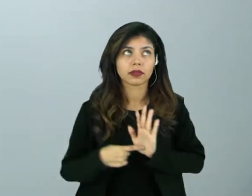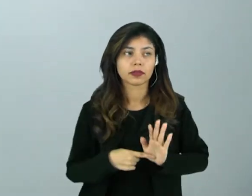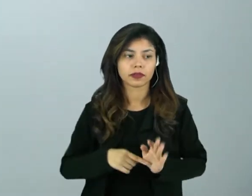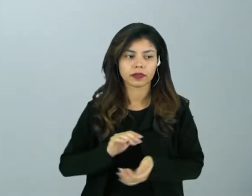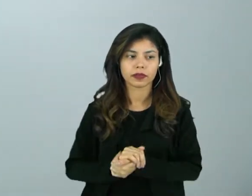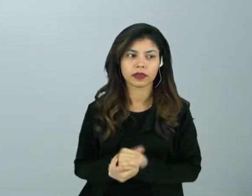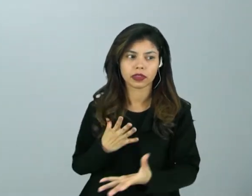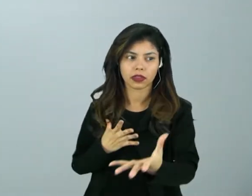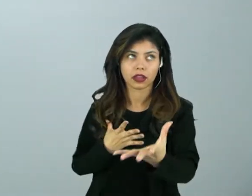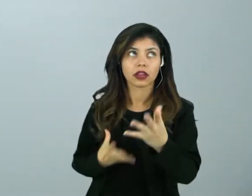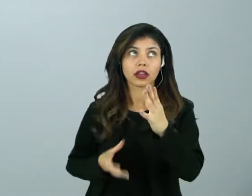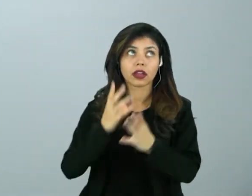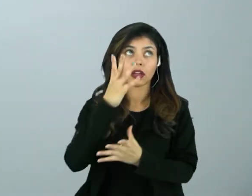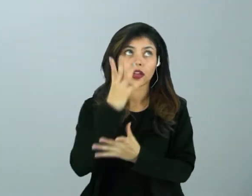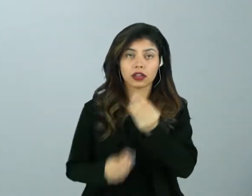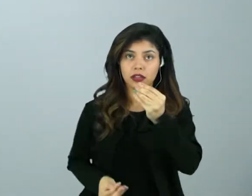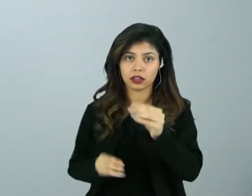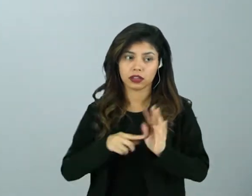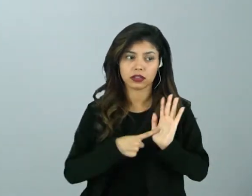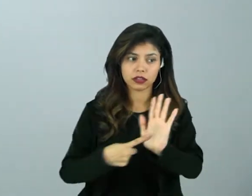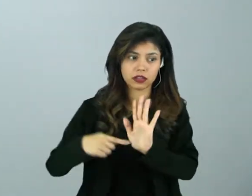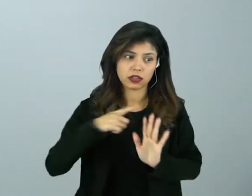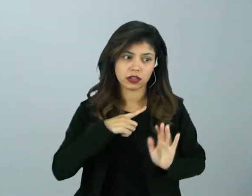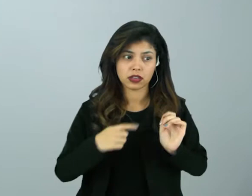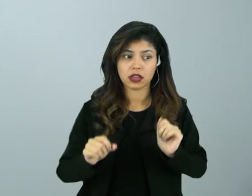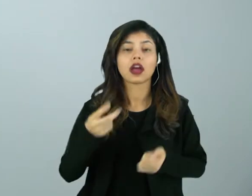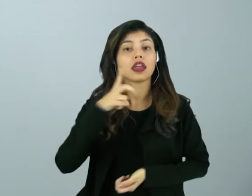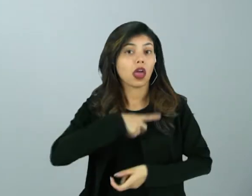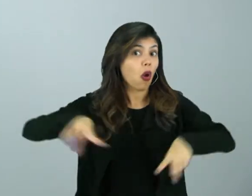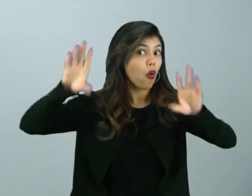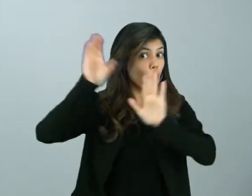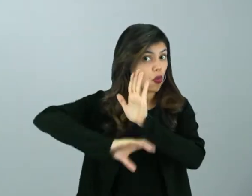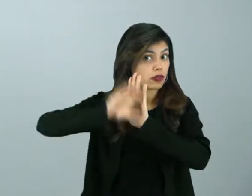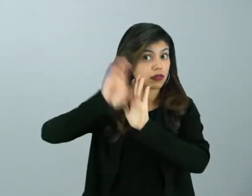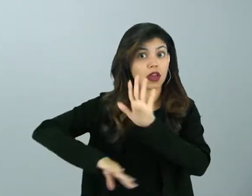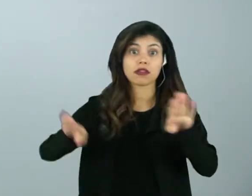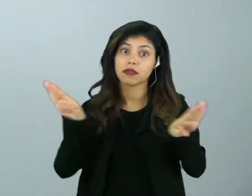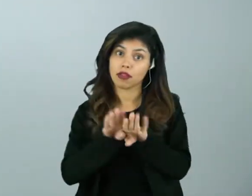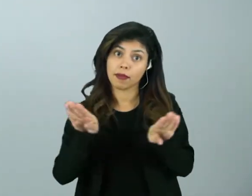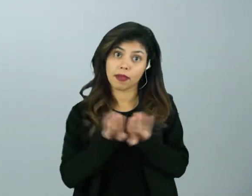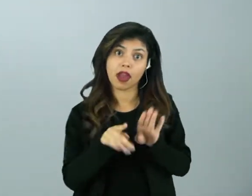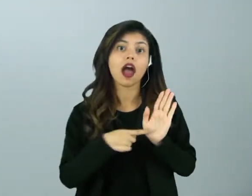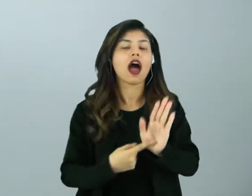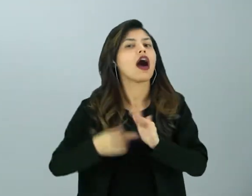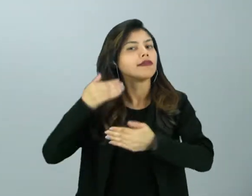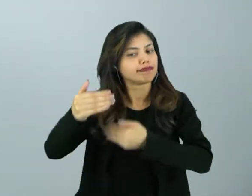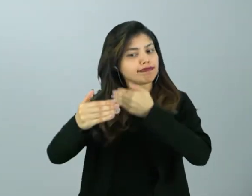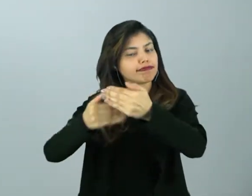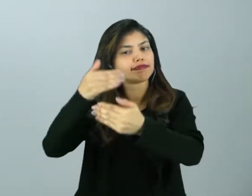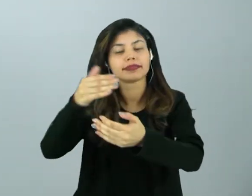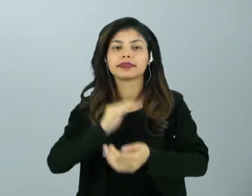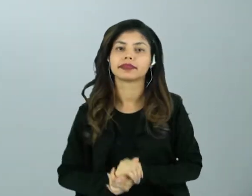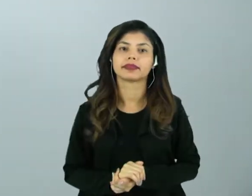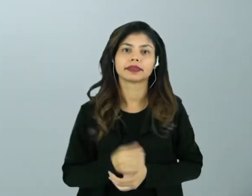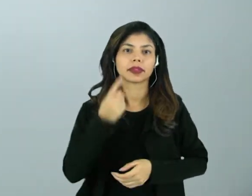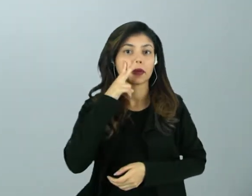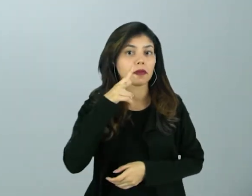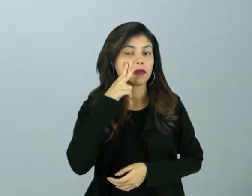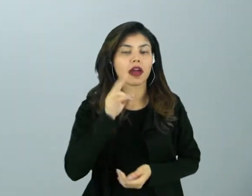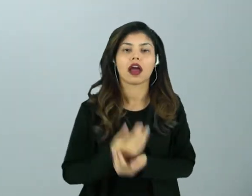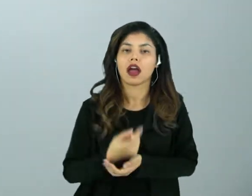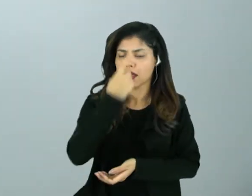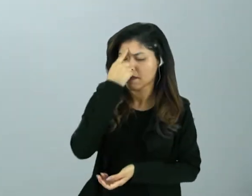agora começar a ver um pouco mais sobre esses conceitos, e mais na frente, no decorrer, vamos ver então uma